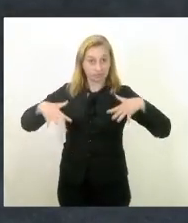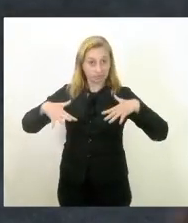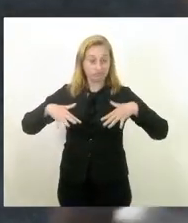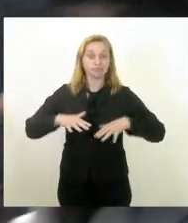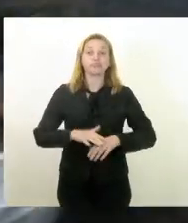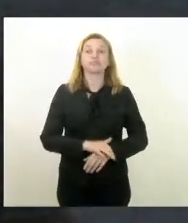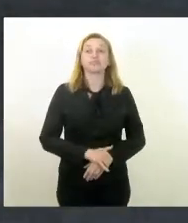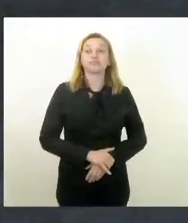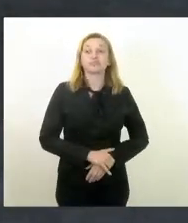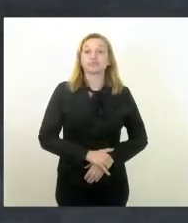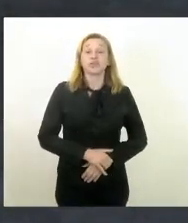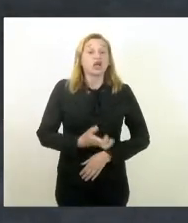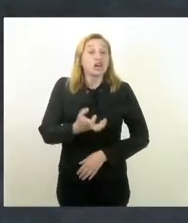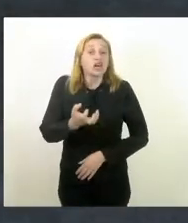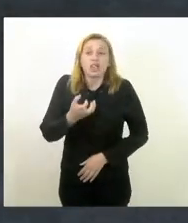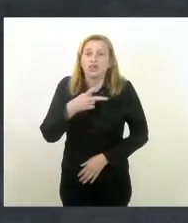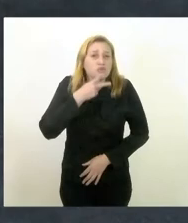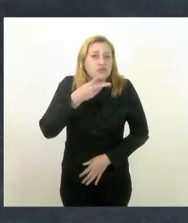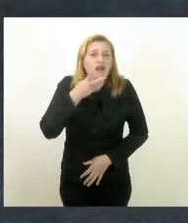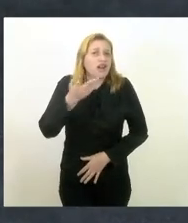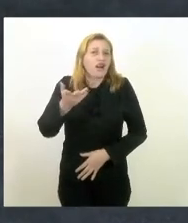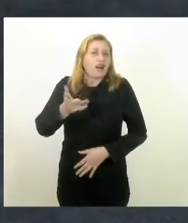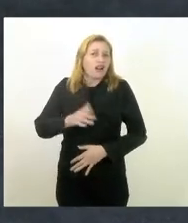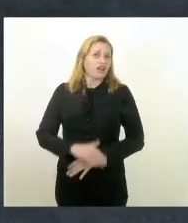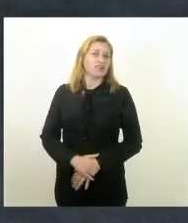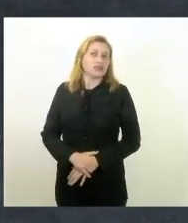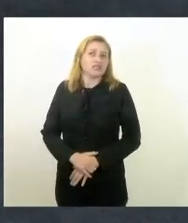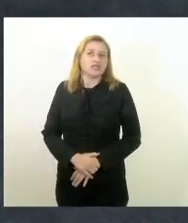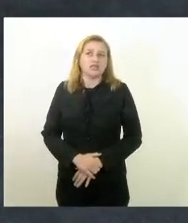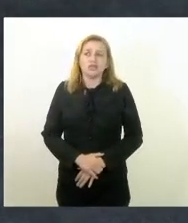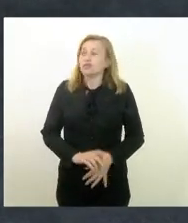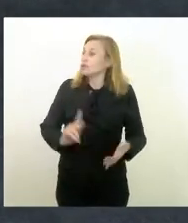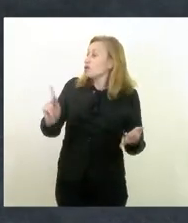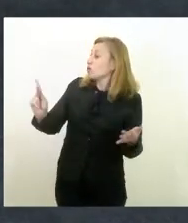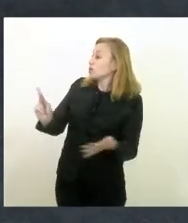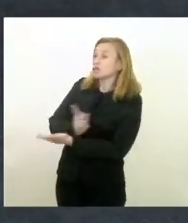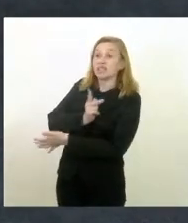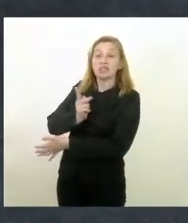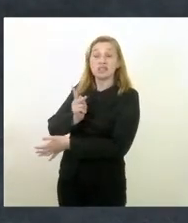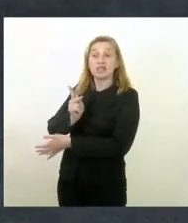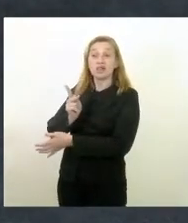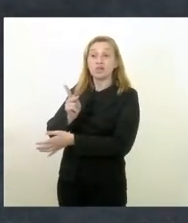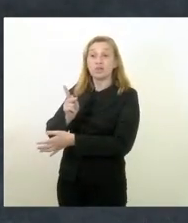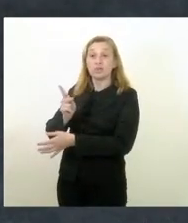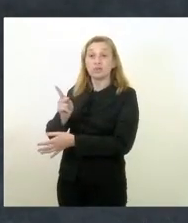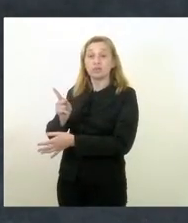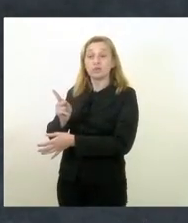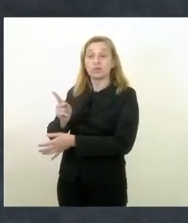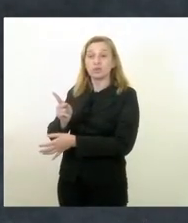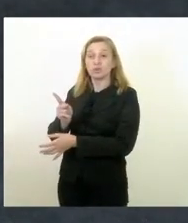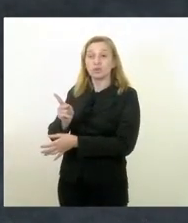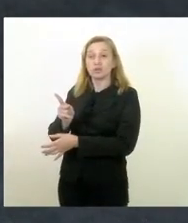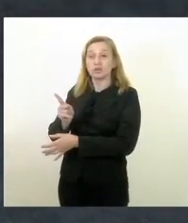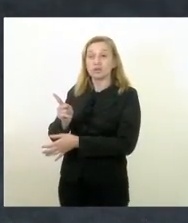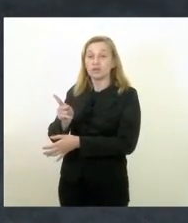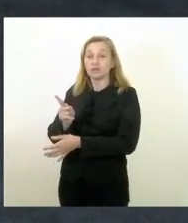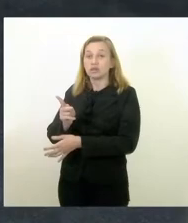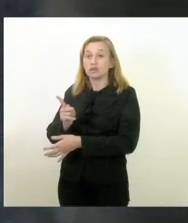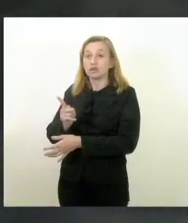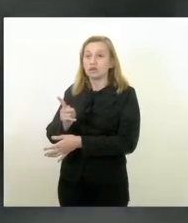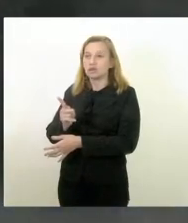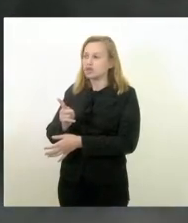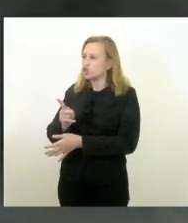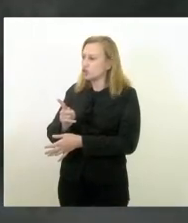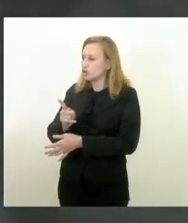querendo falar sobre esse evento que teve do desfile das nossas forças armadas hoje em